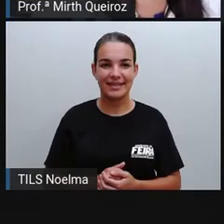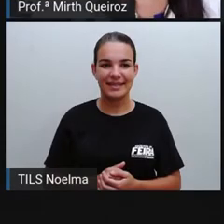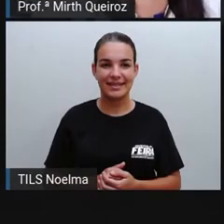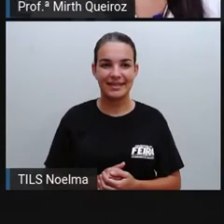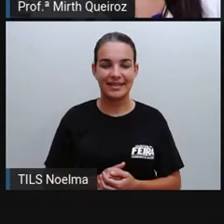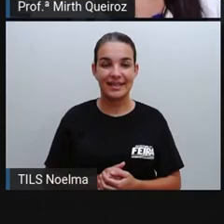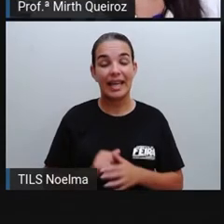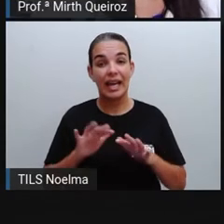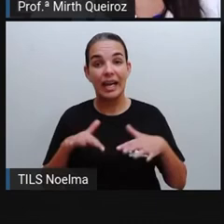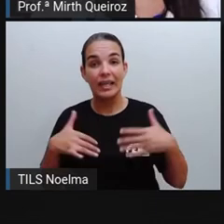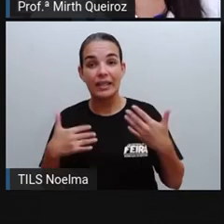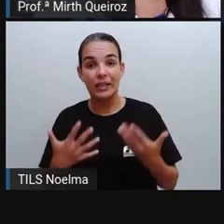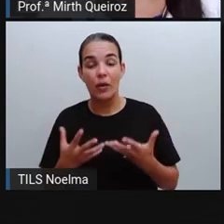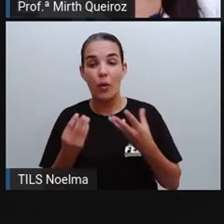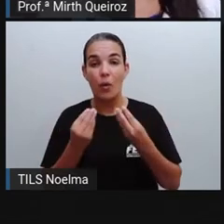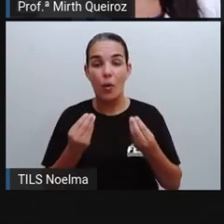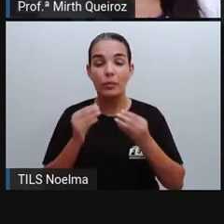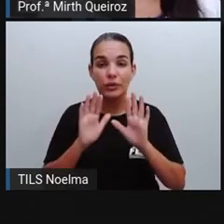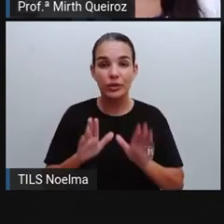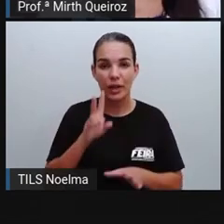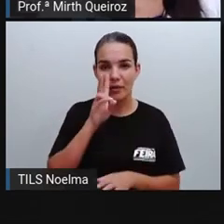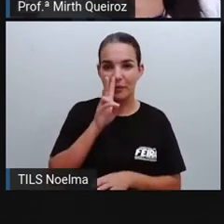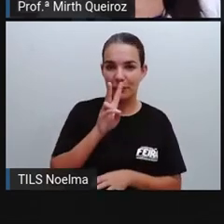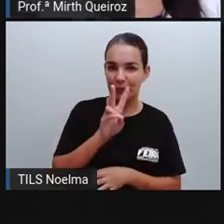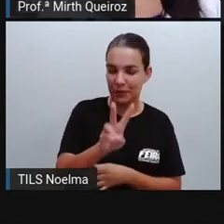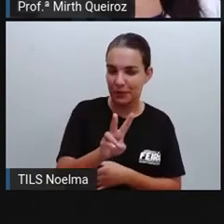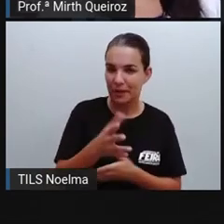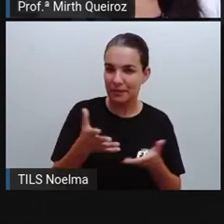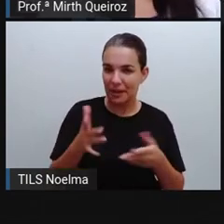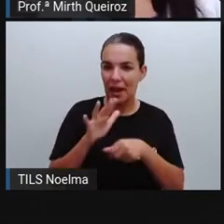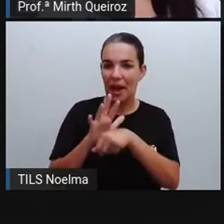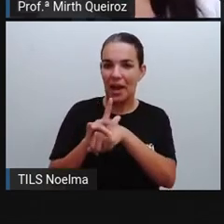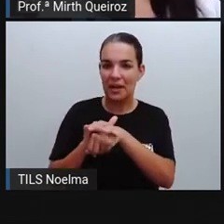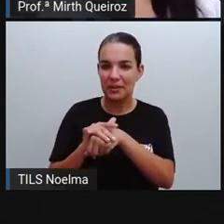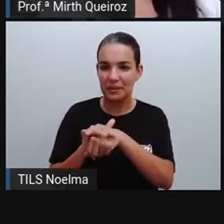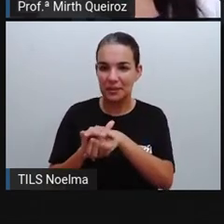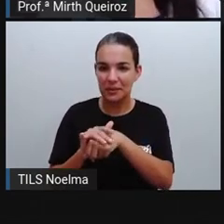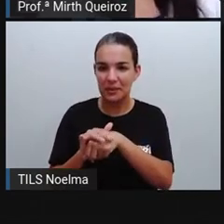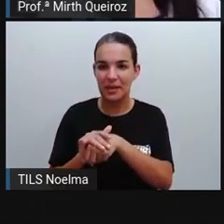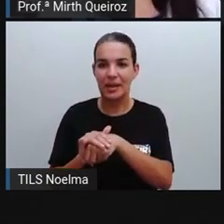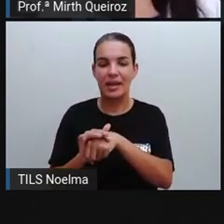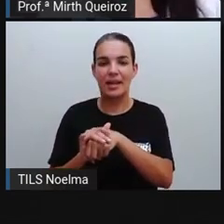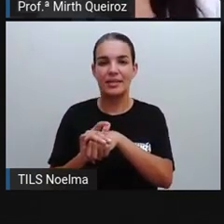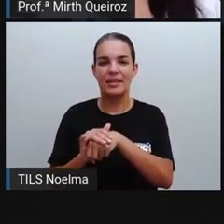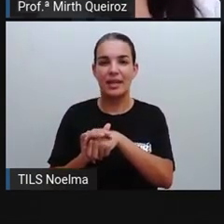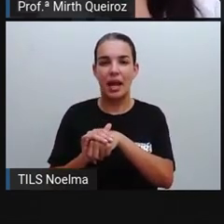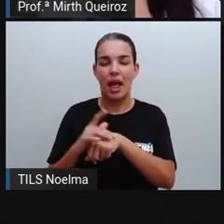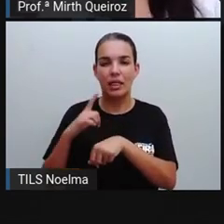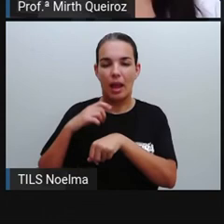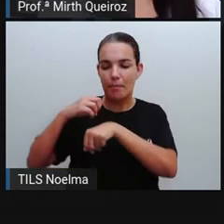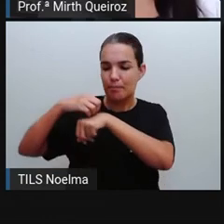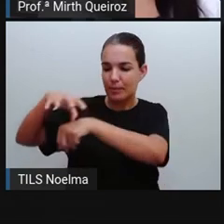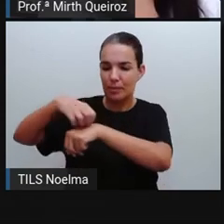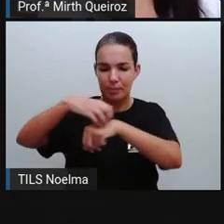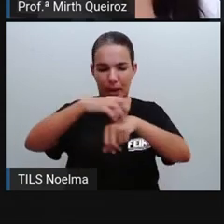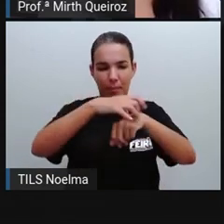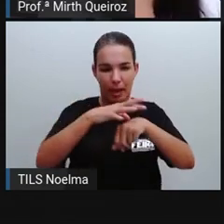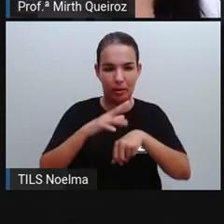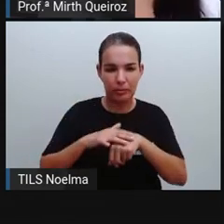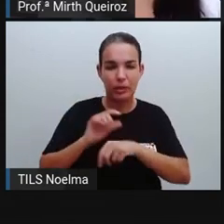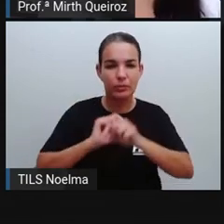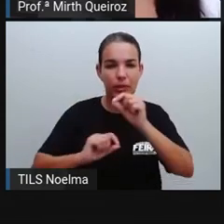Bom, gente, como a gente pôde ver as doenças transmitidas pelo Aedes aegypti, as mais